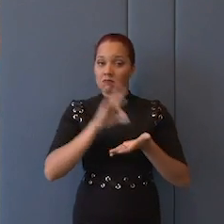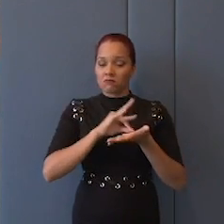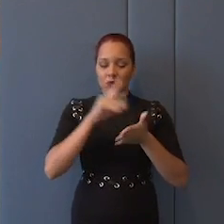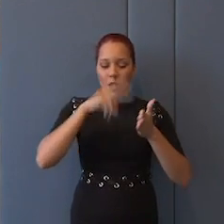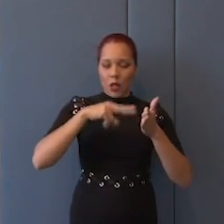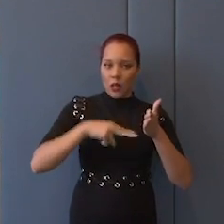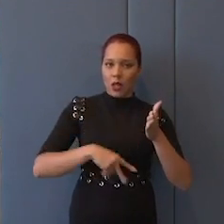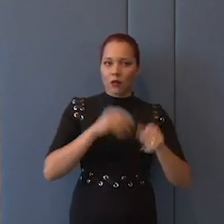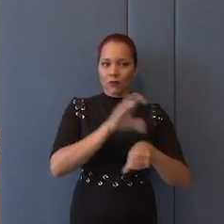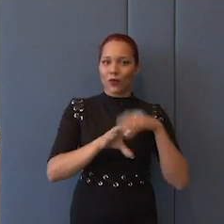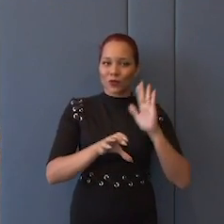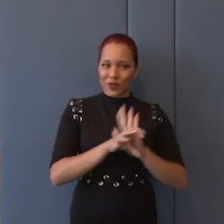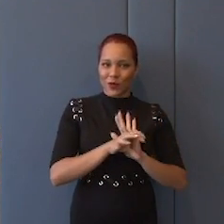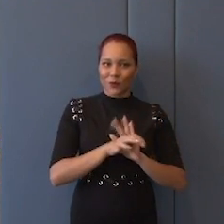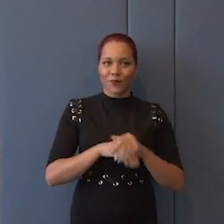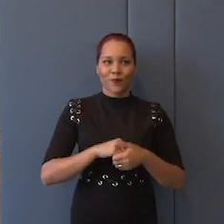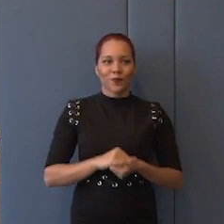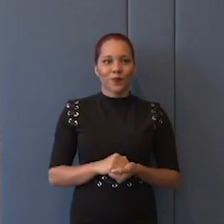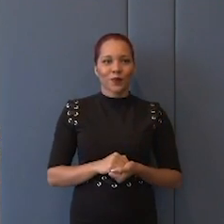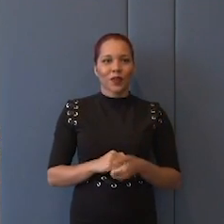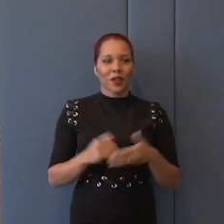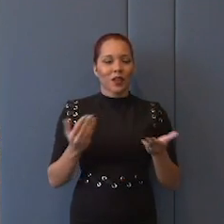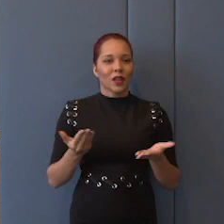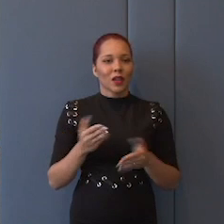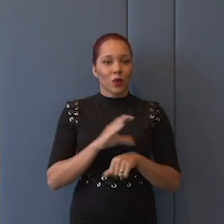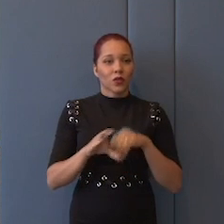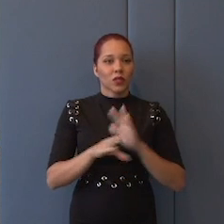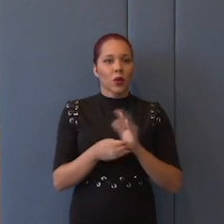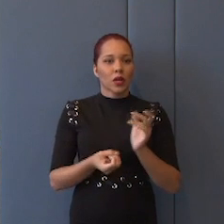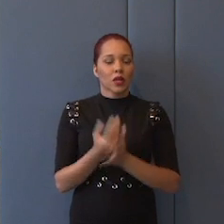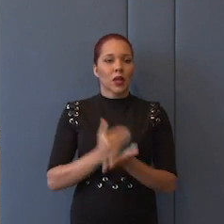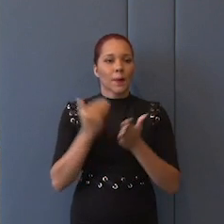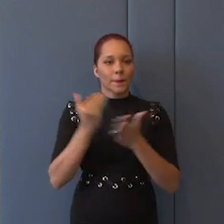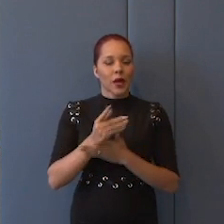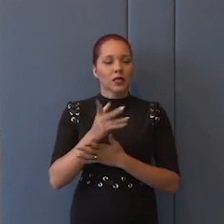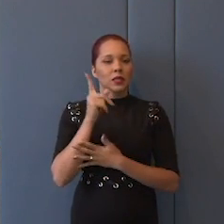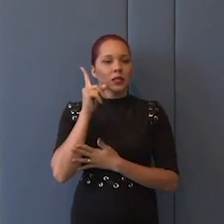Claro que é uma Constituição muito longa, portanto, cria ainda mais complexidade.